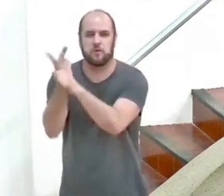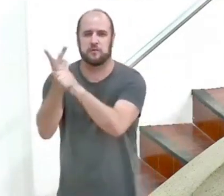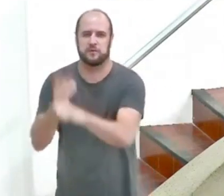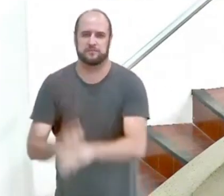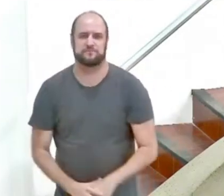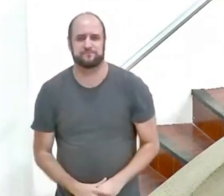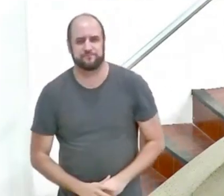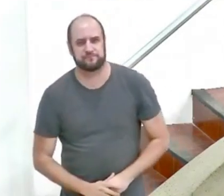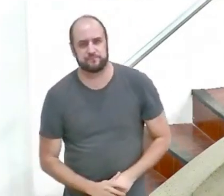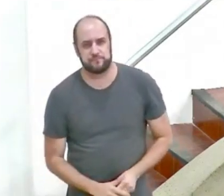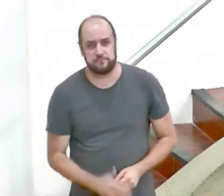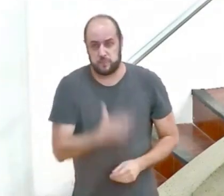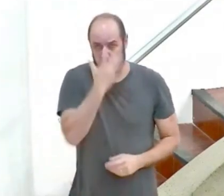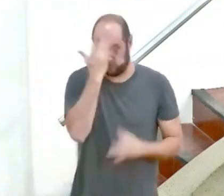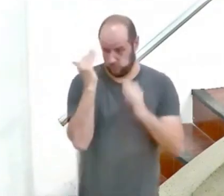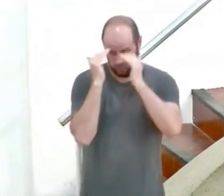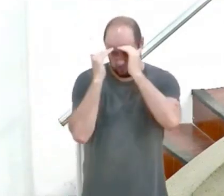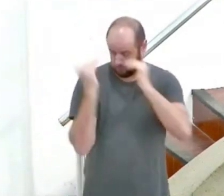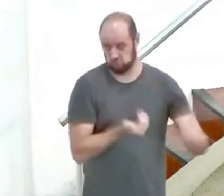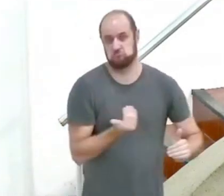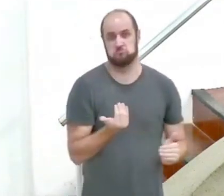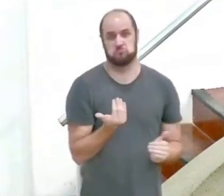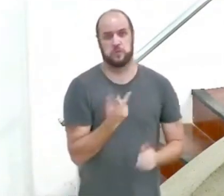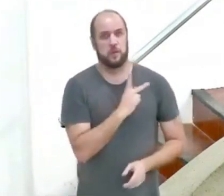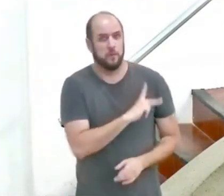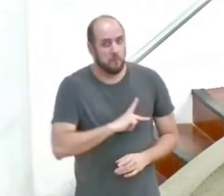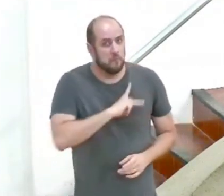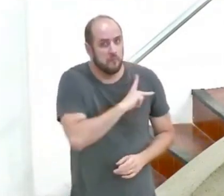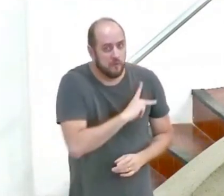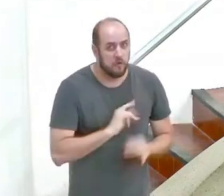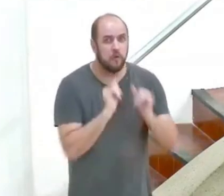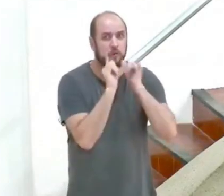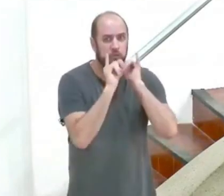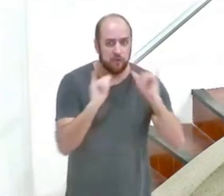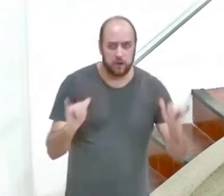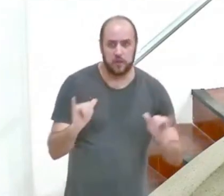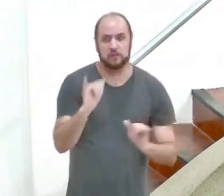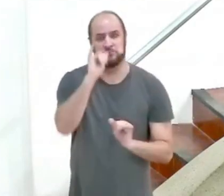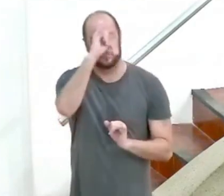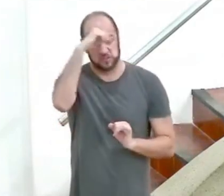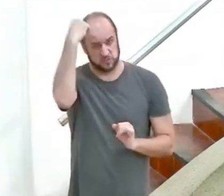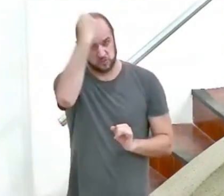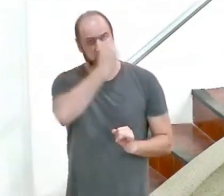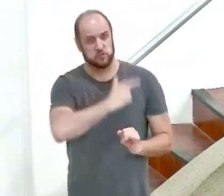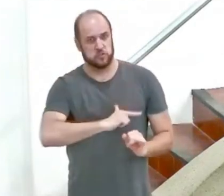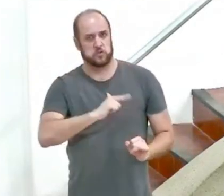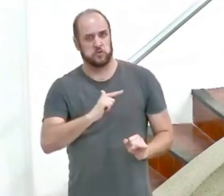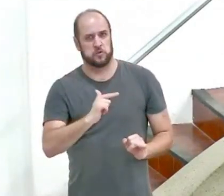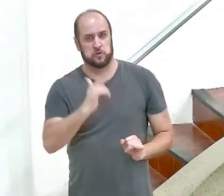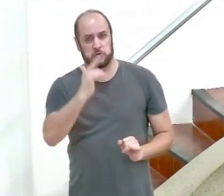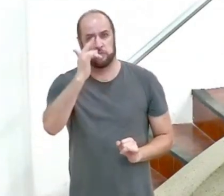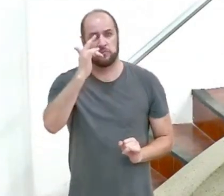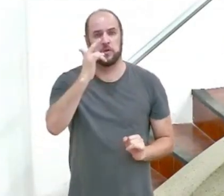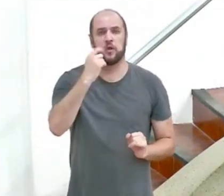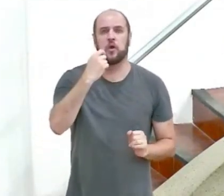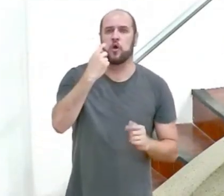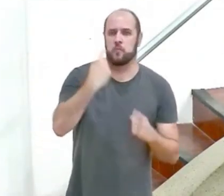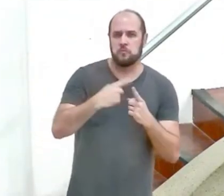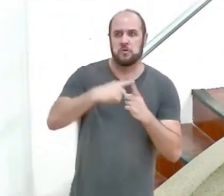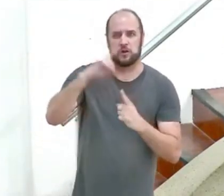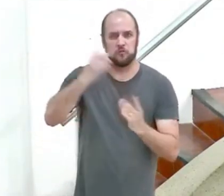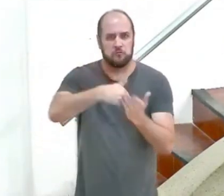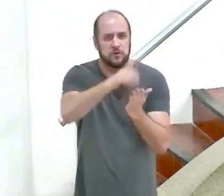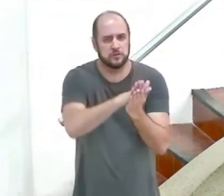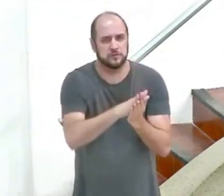aos insubmissos Paulo diz que eles sejam santos por causa da vingança de Deus mas aos desanimados Paulo